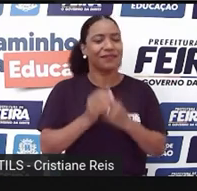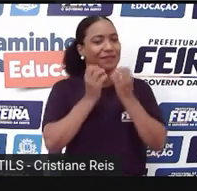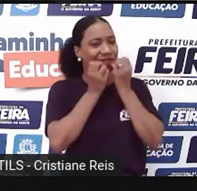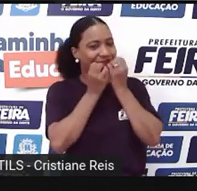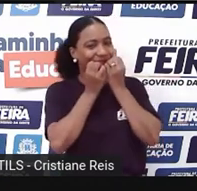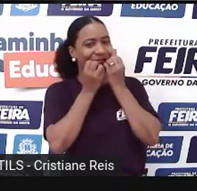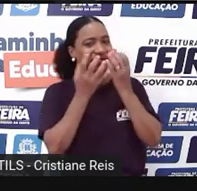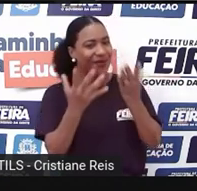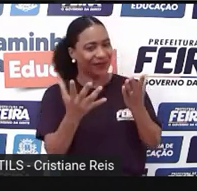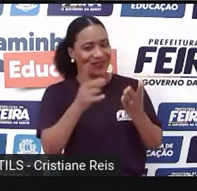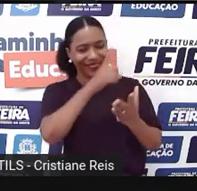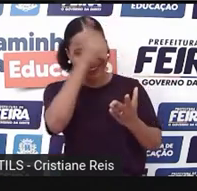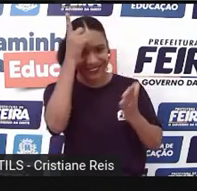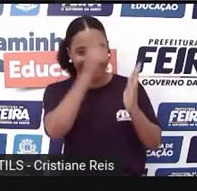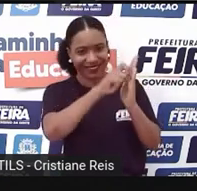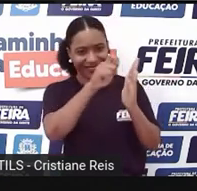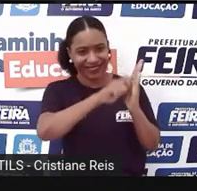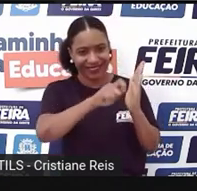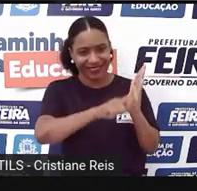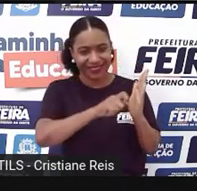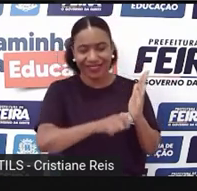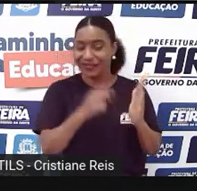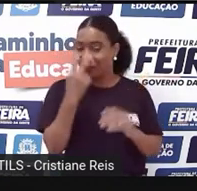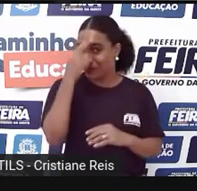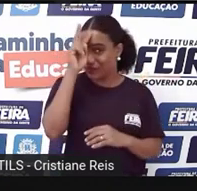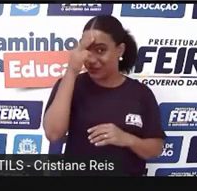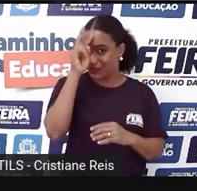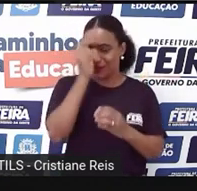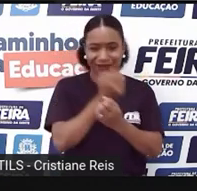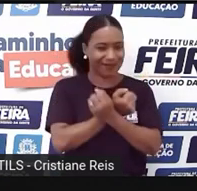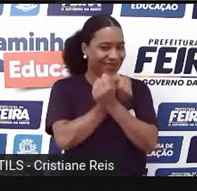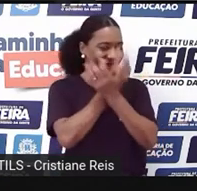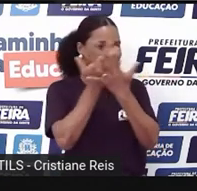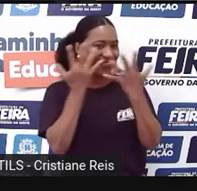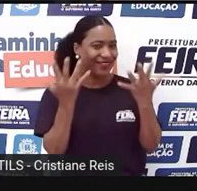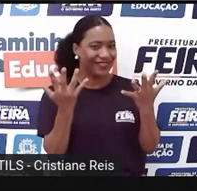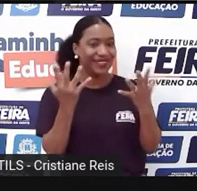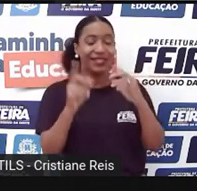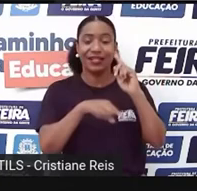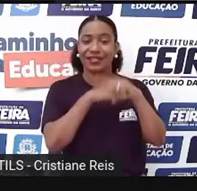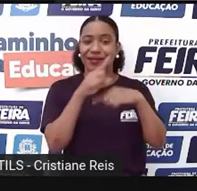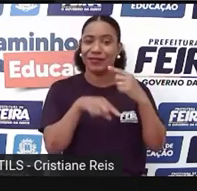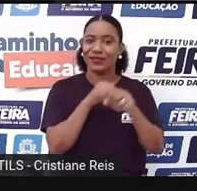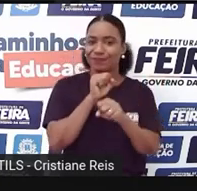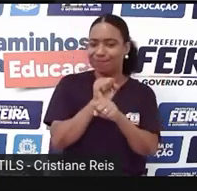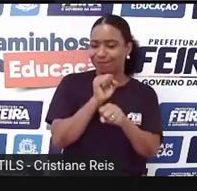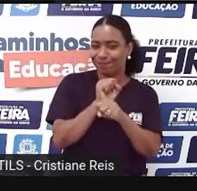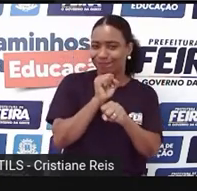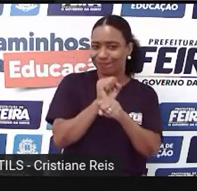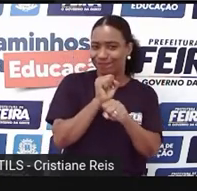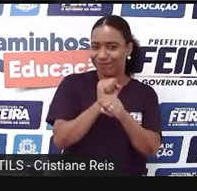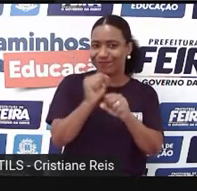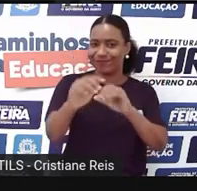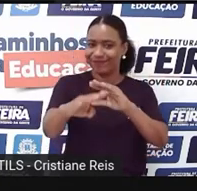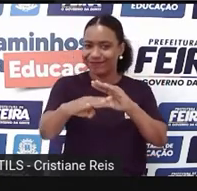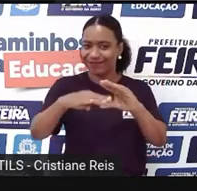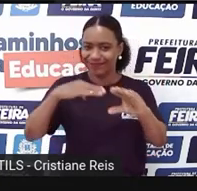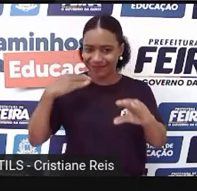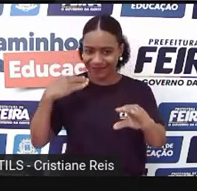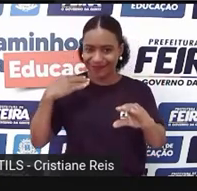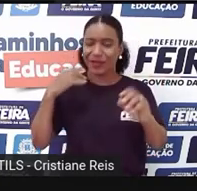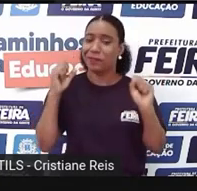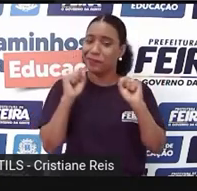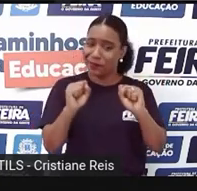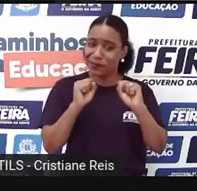Muito criativo E conte uma história Maravilhosa E depois Eu fico aqui Aguardando Você